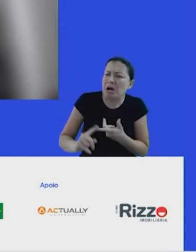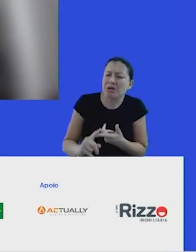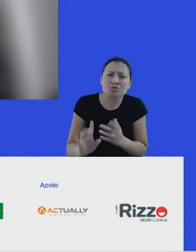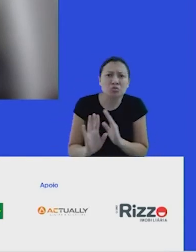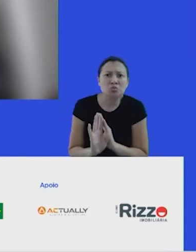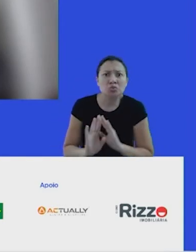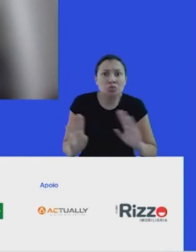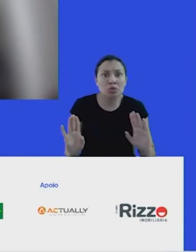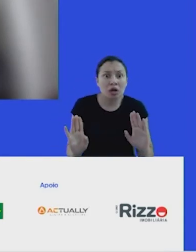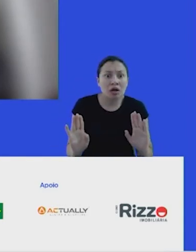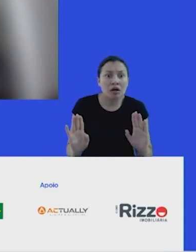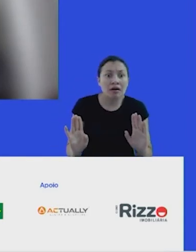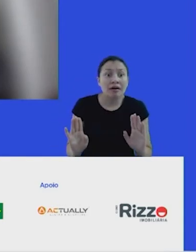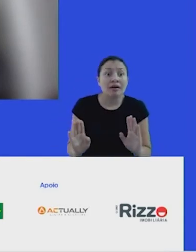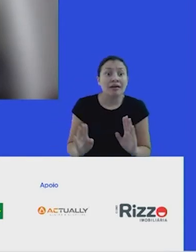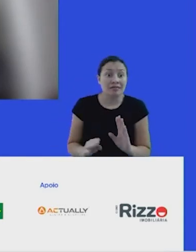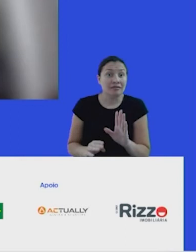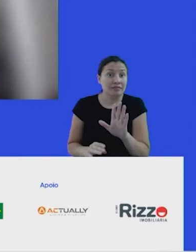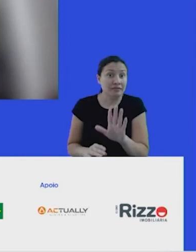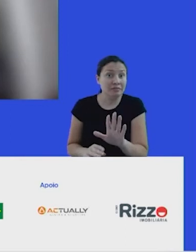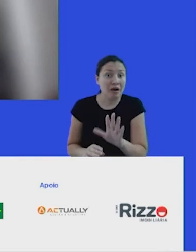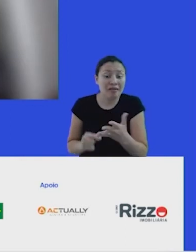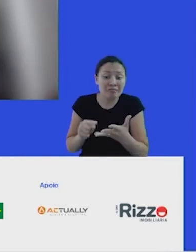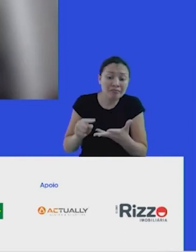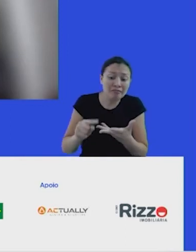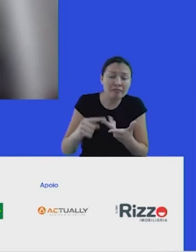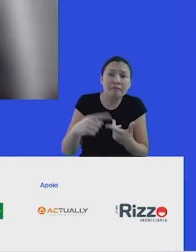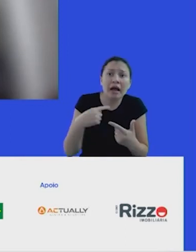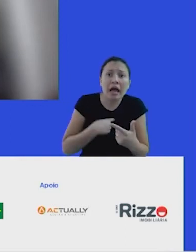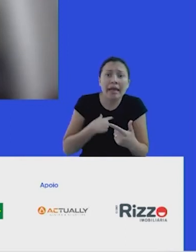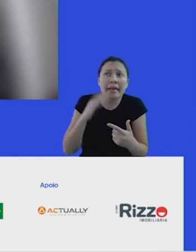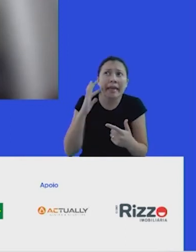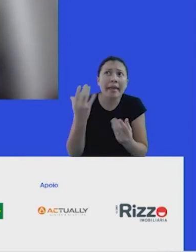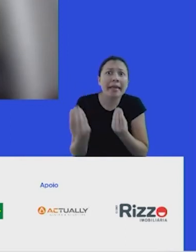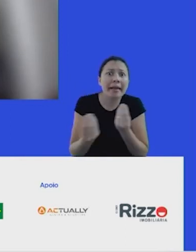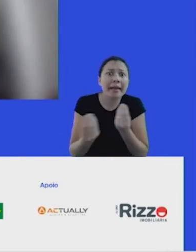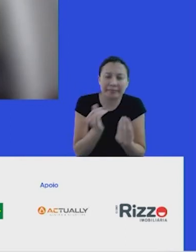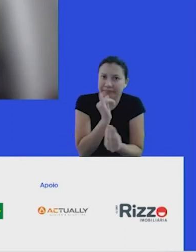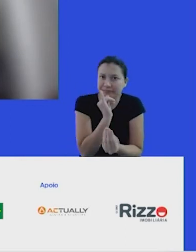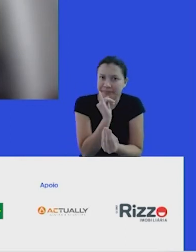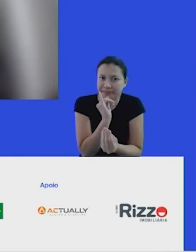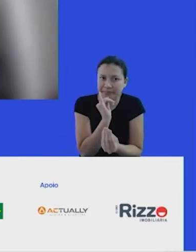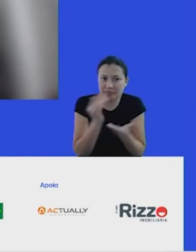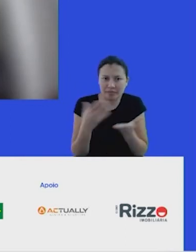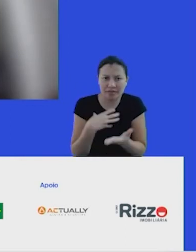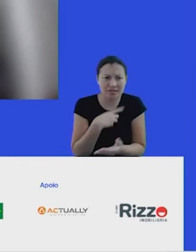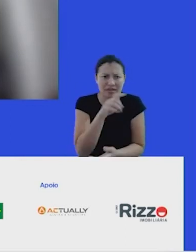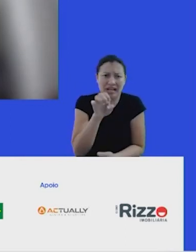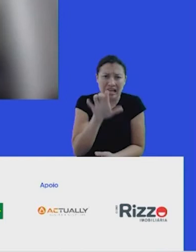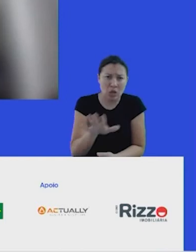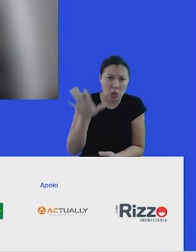situações que inviabilizam a construção dessa transição. Então, vou dar um exemplo muito concreto. A gente está sentindo agora na Europa uma crise